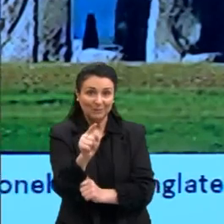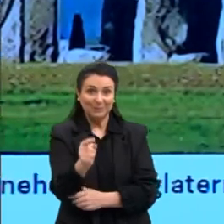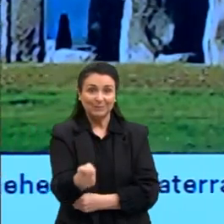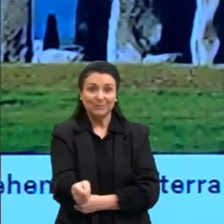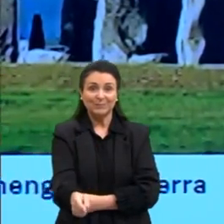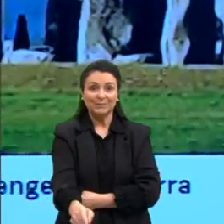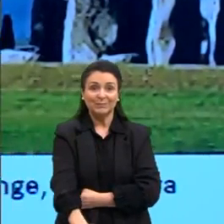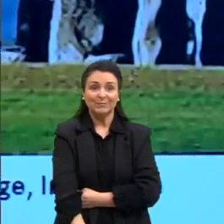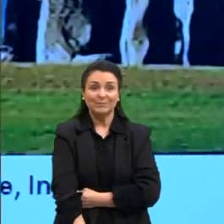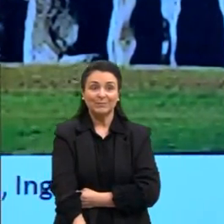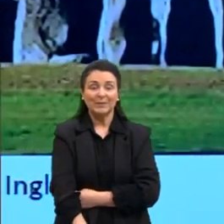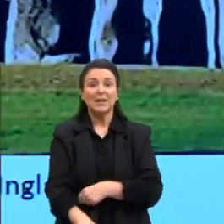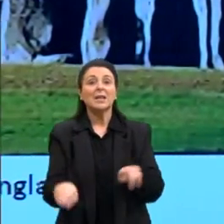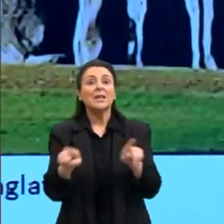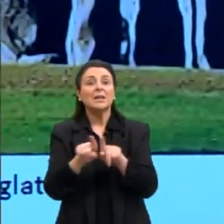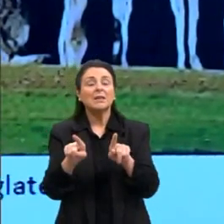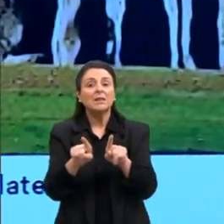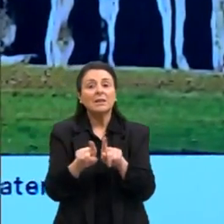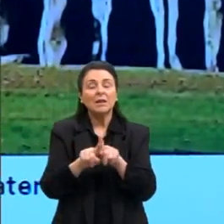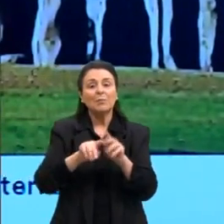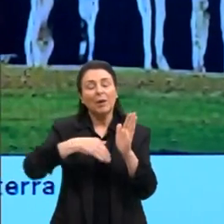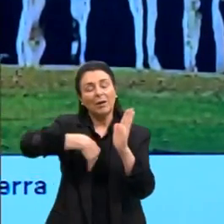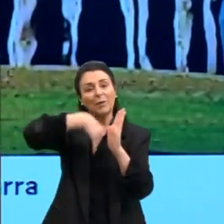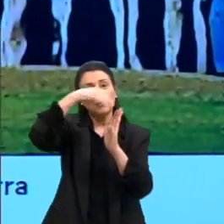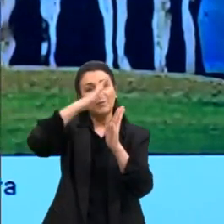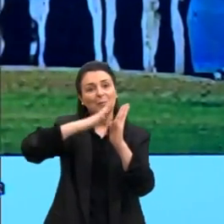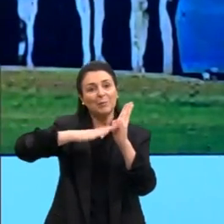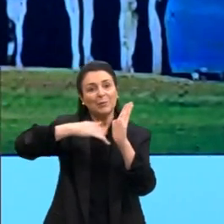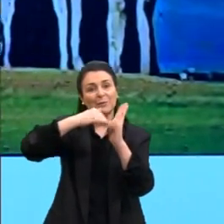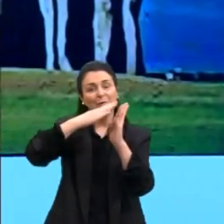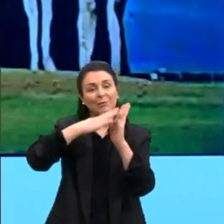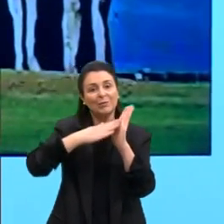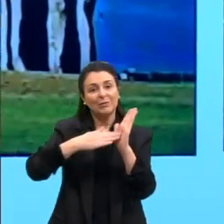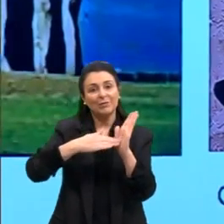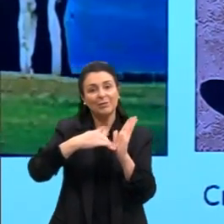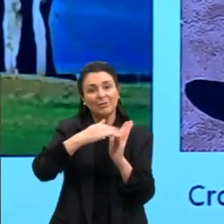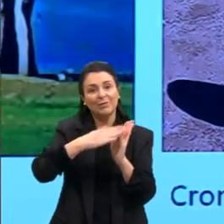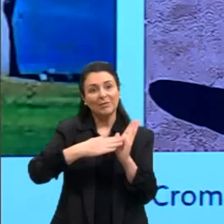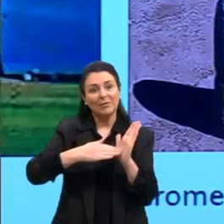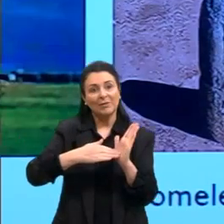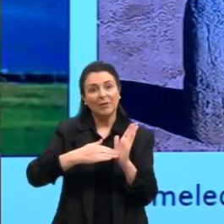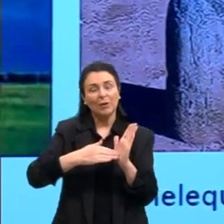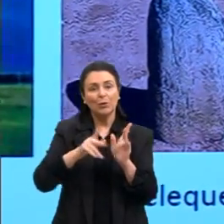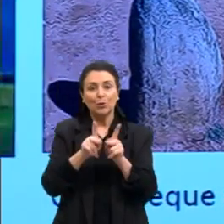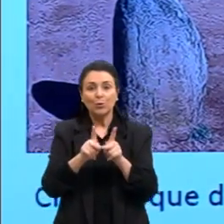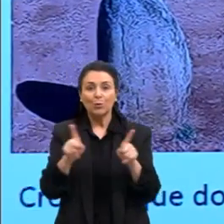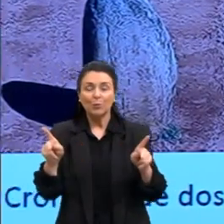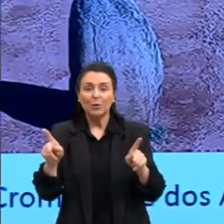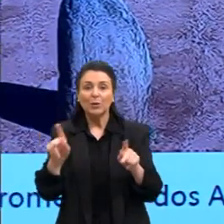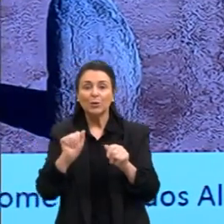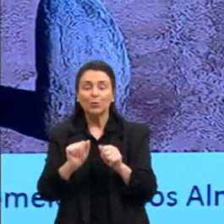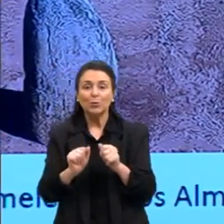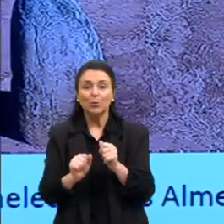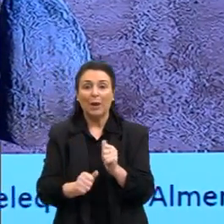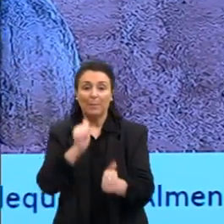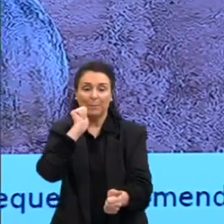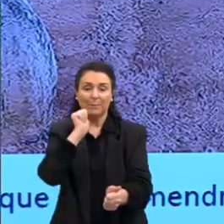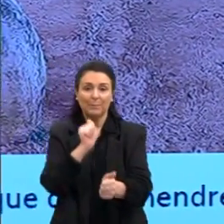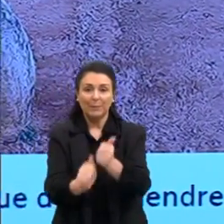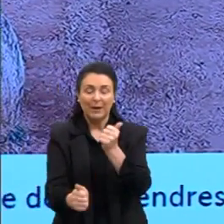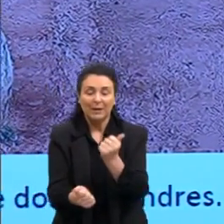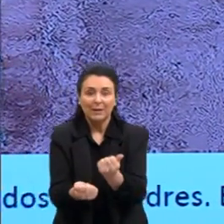E, por fim, uma pintura, uma pintura do período Neolítico. E aí nós